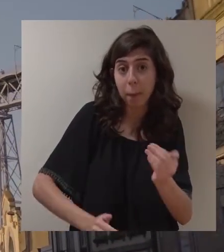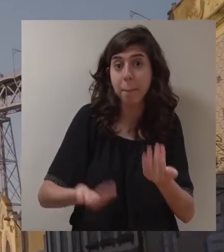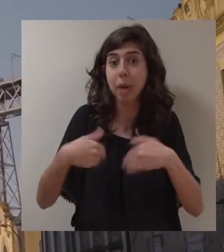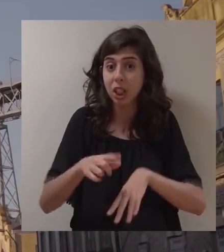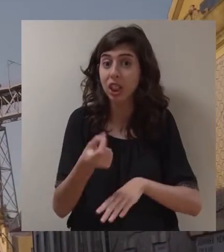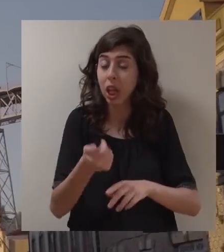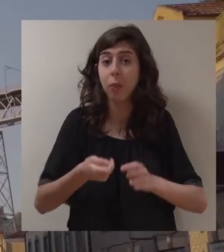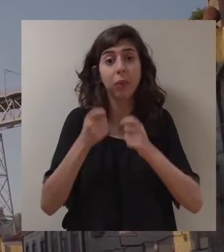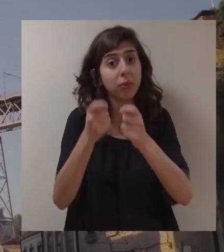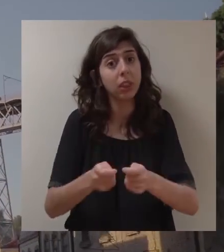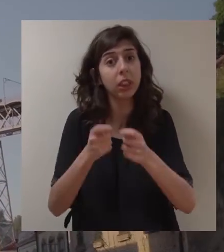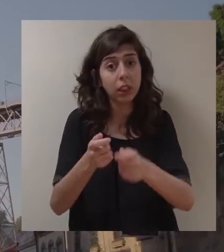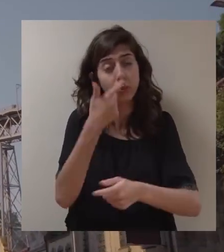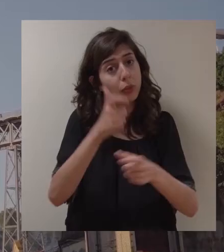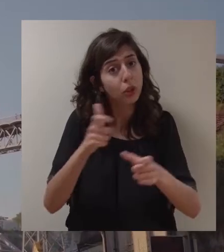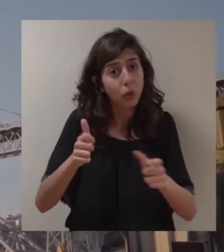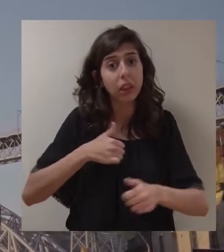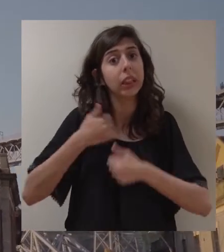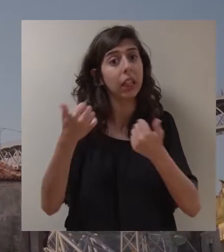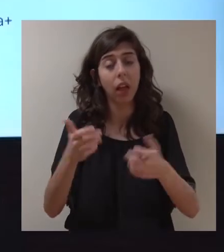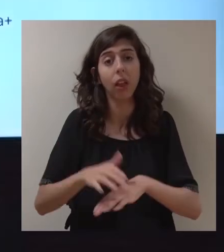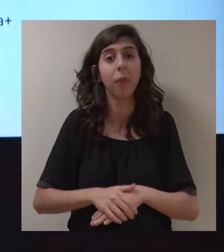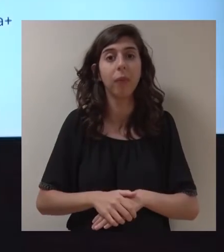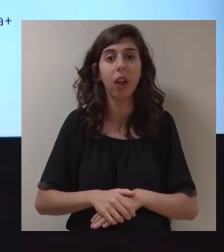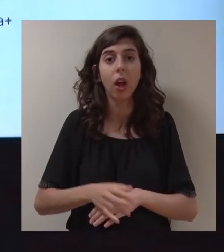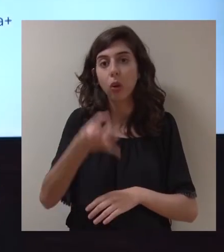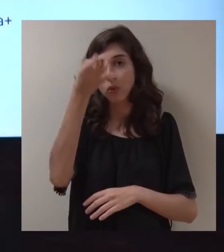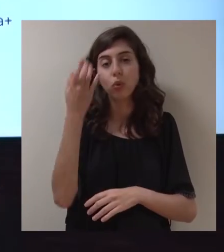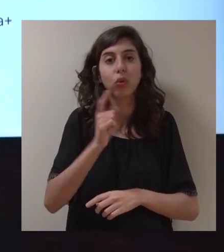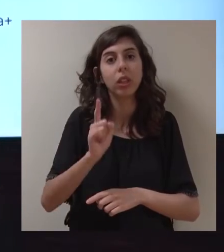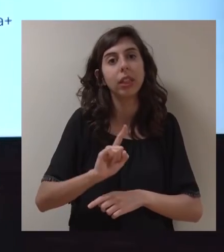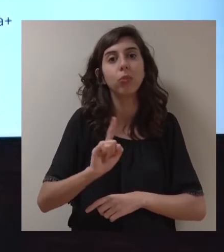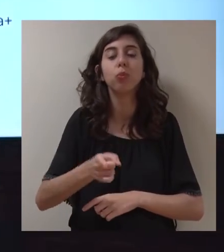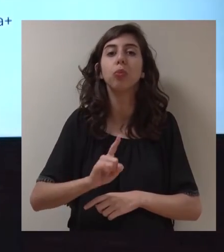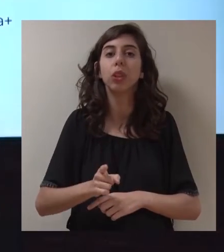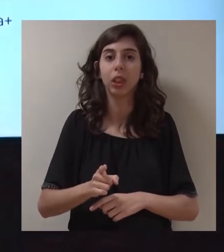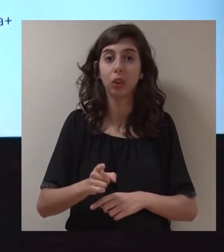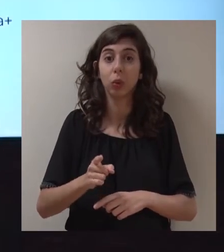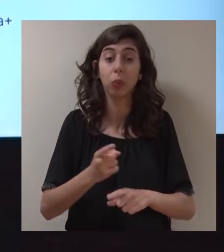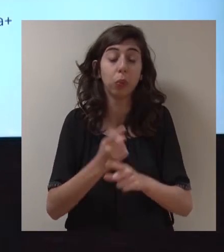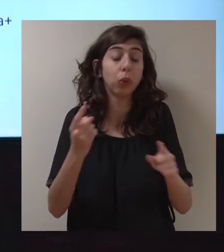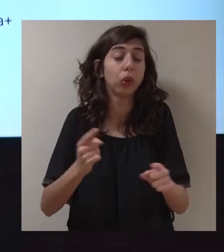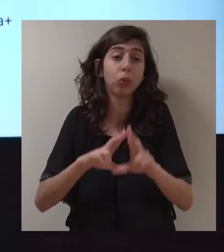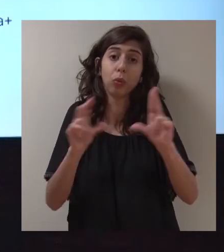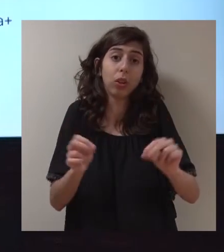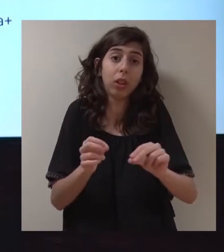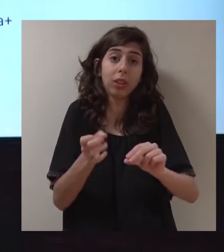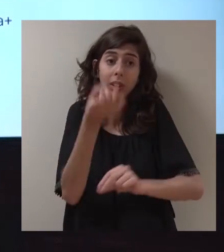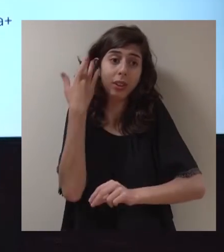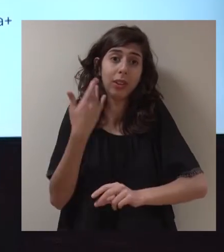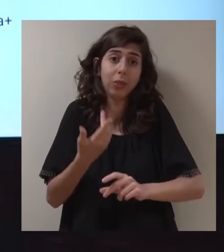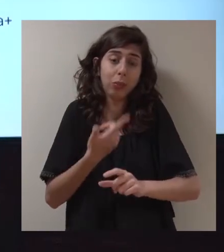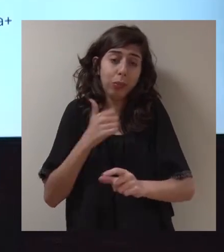poupança líquida para investir nas pessoas e investir na cidade. Não esquecemos por isso, porque nunca